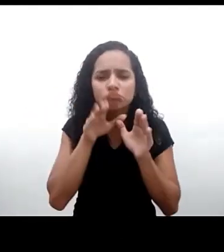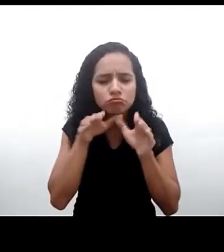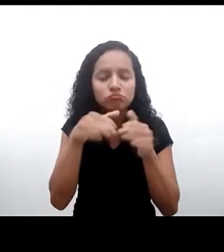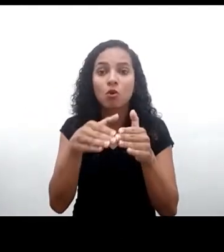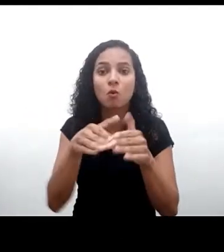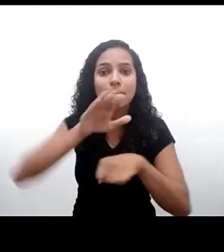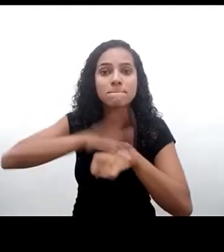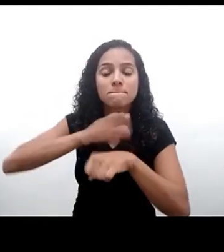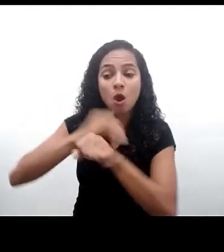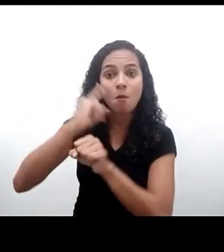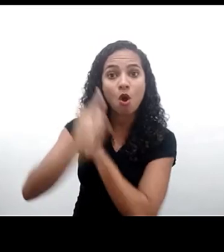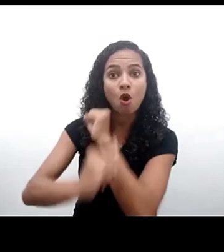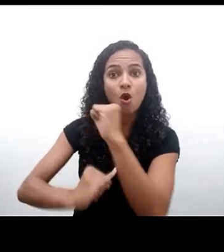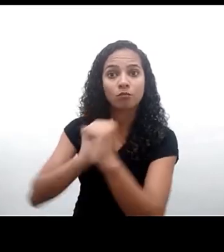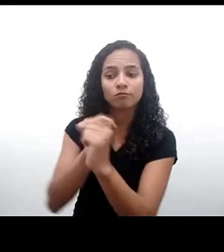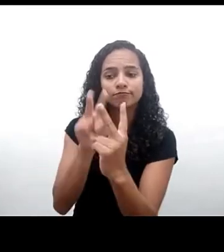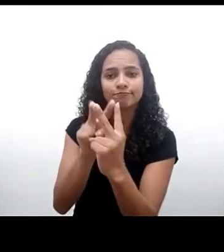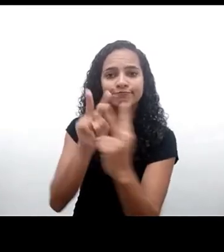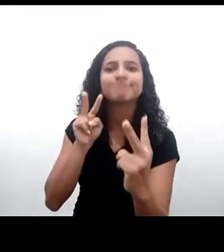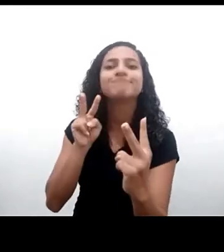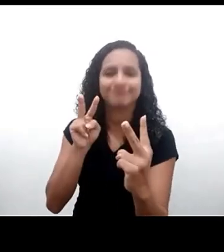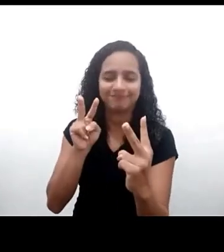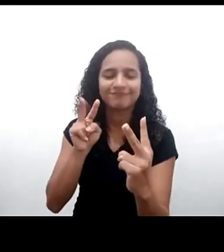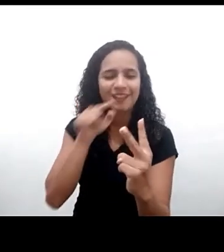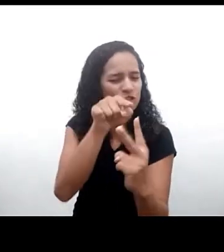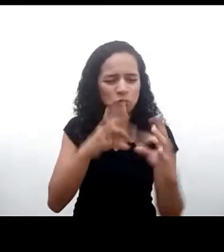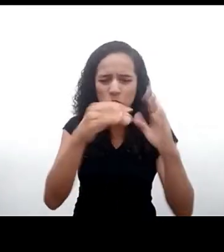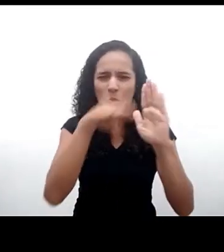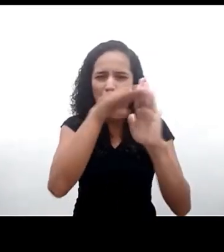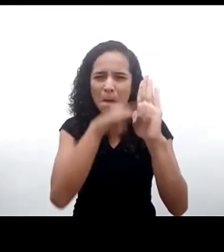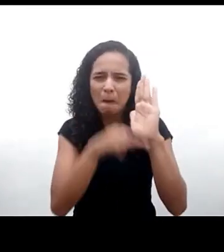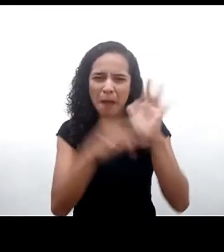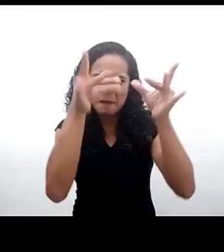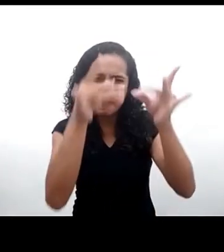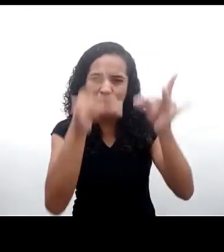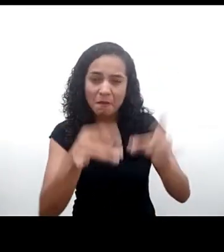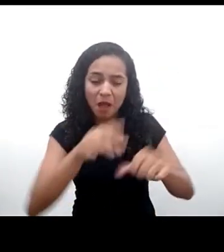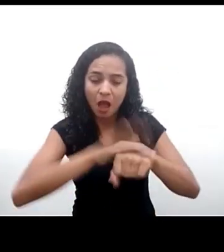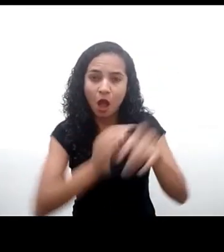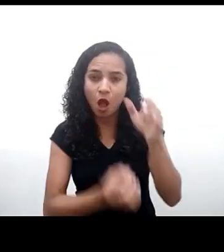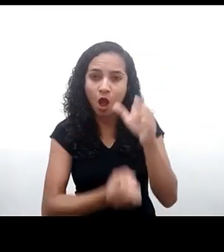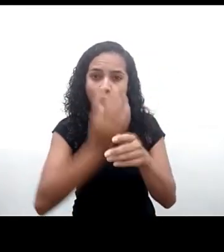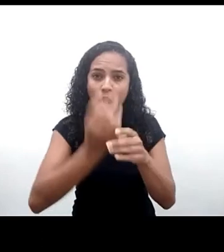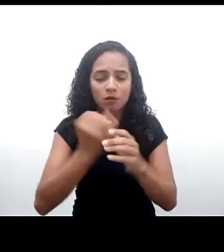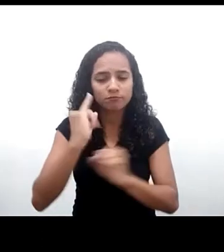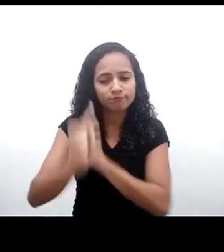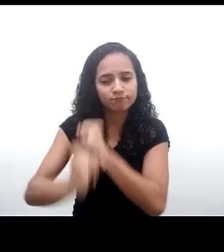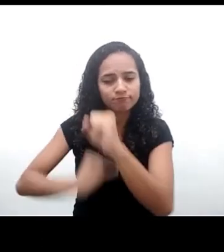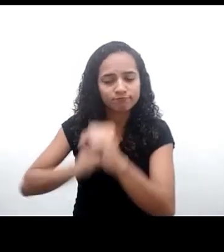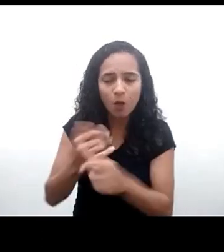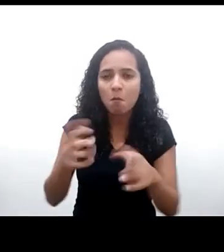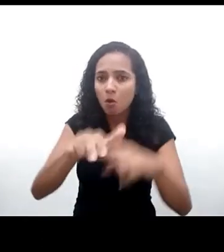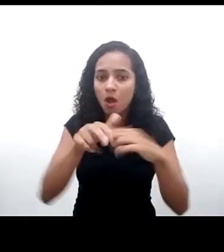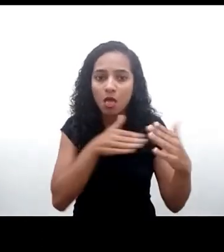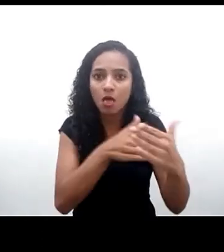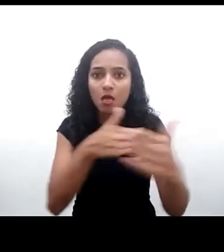em todo o seu processo. As restrições de viagens para os